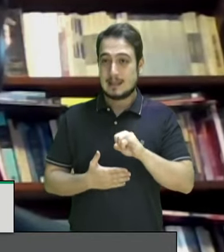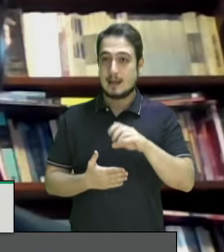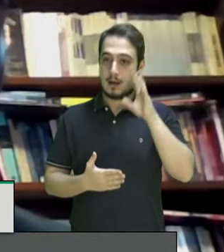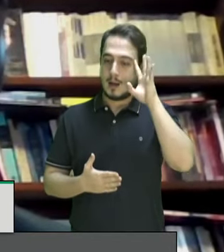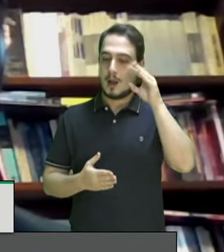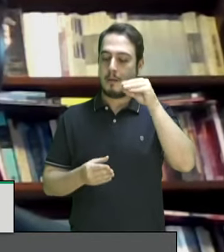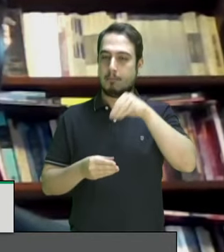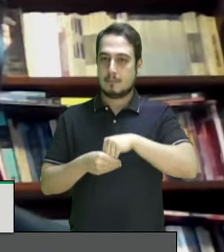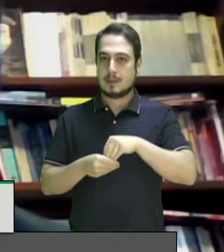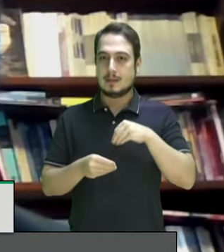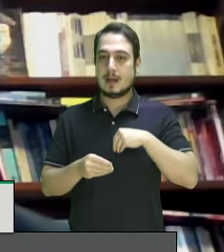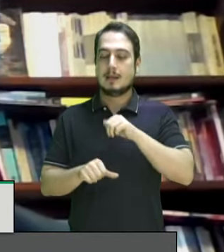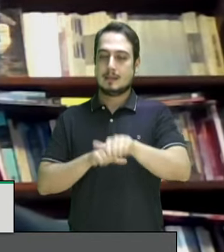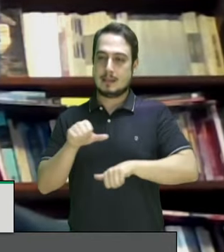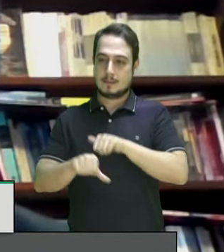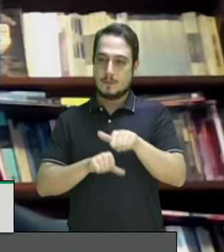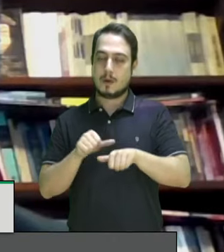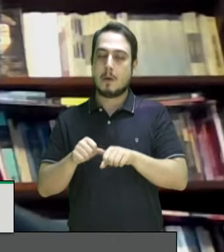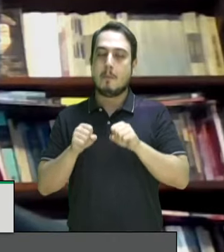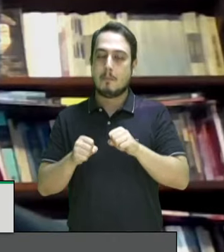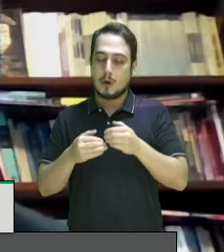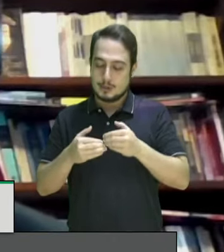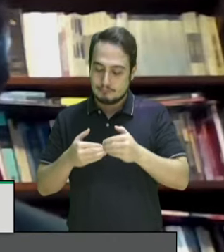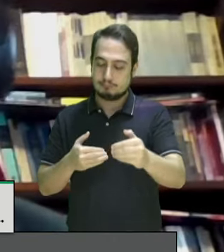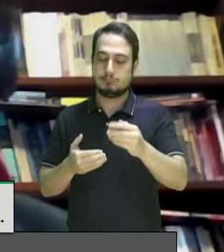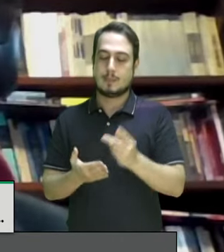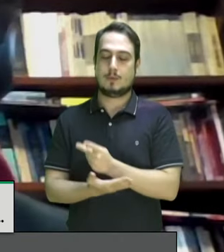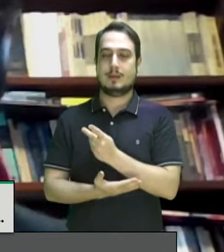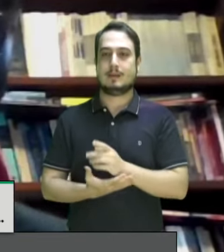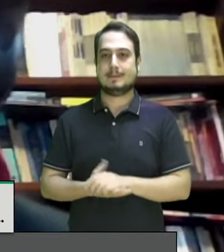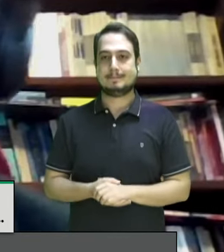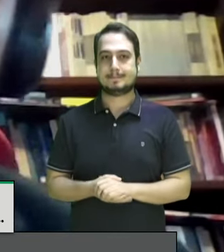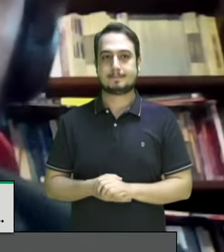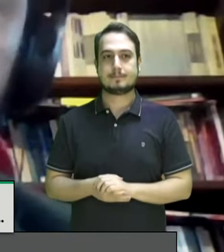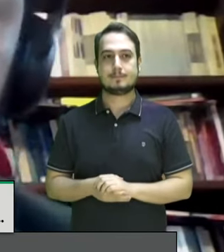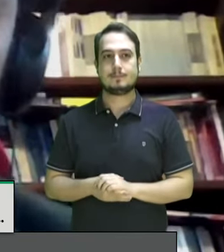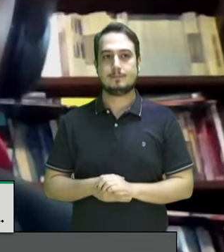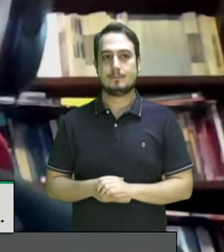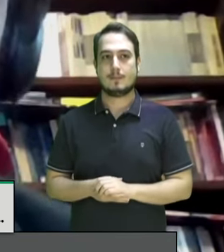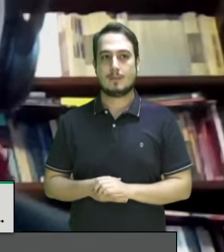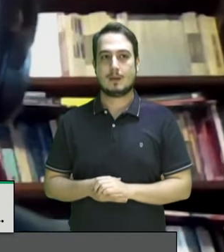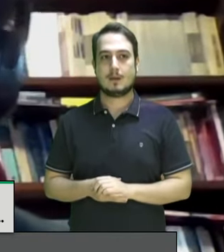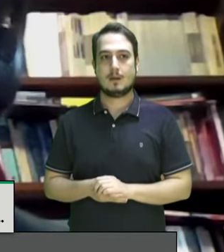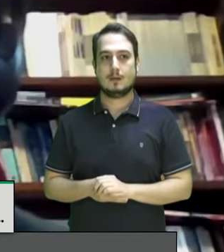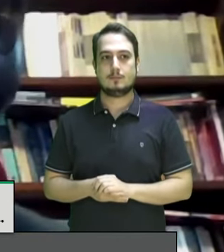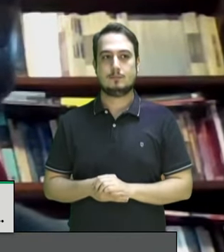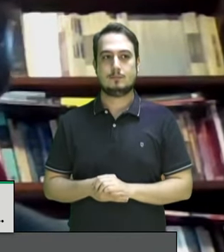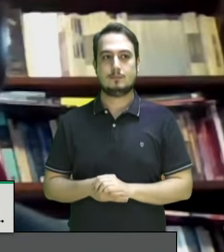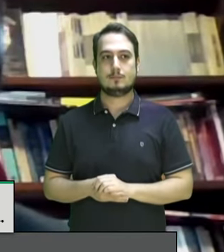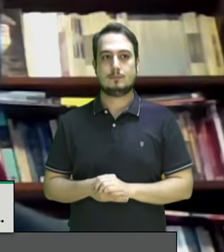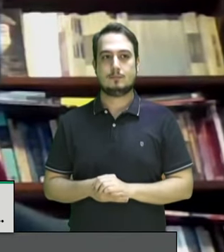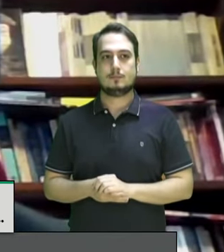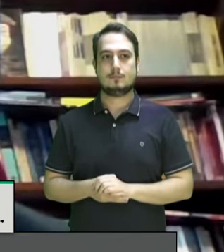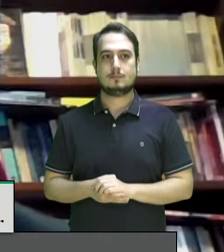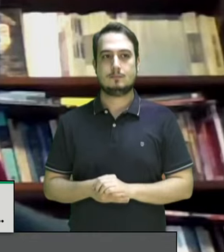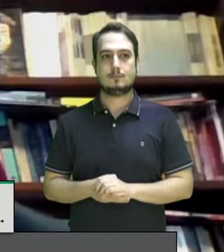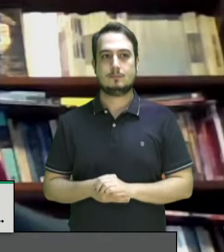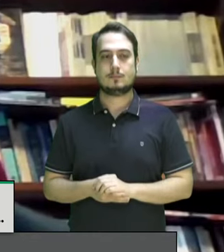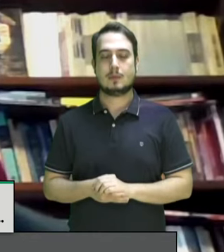a possibilidade de transformação ela é inexistente como como preocupações